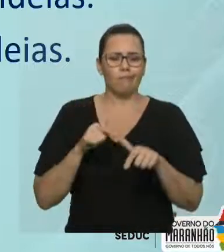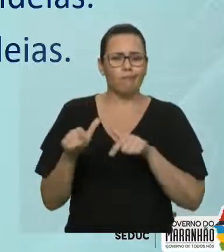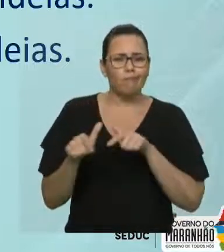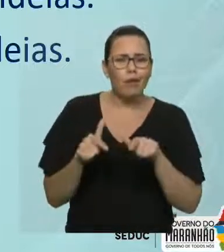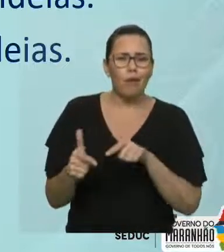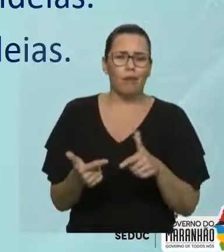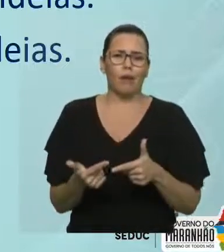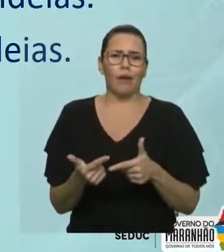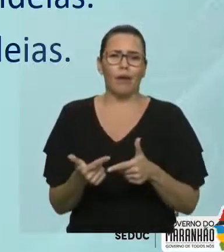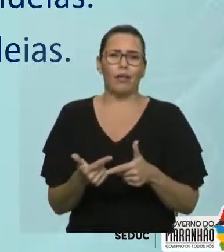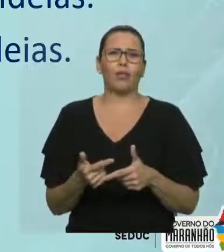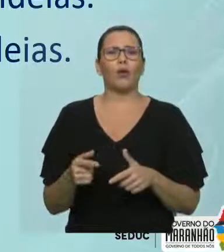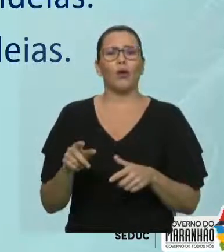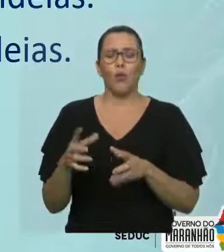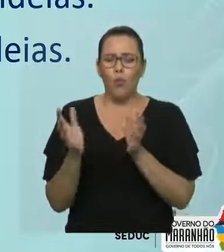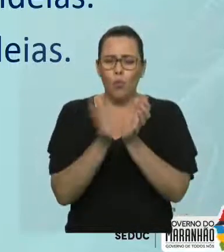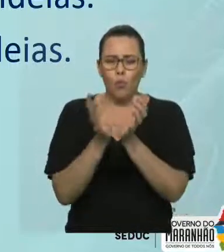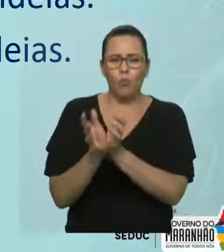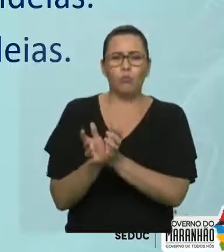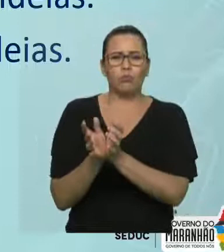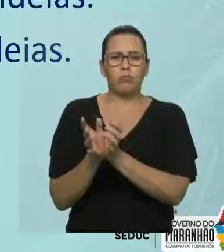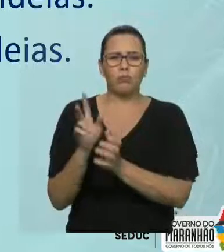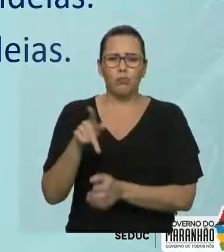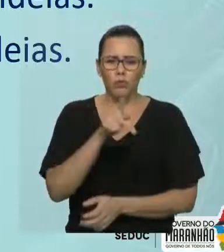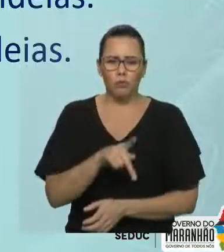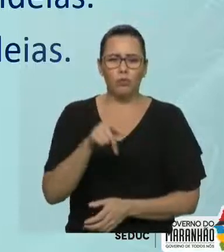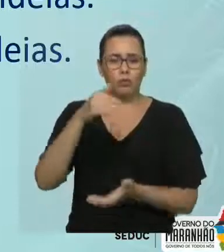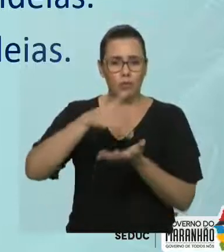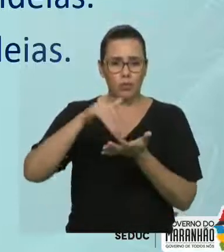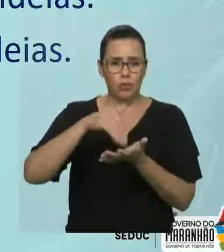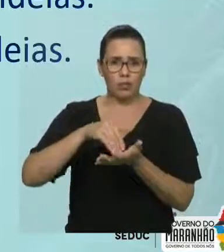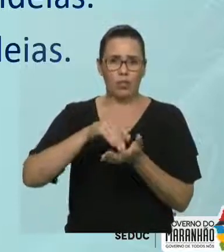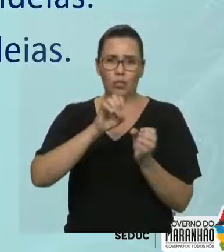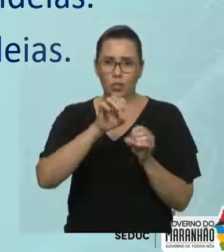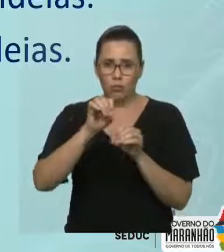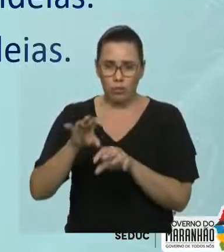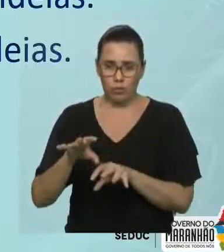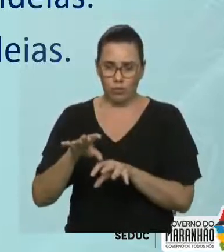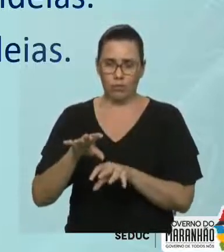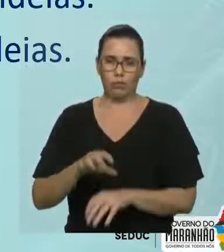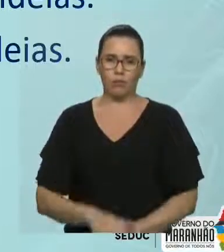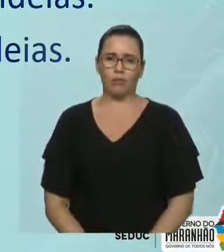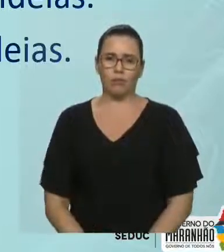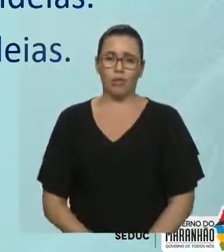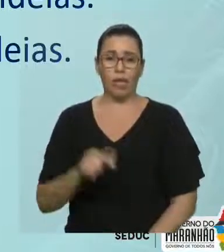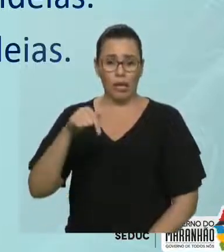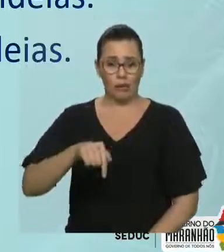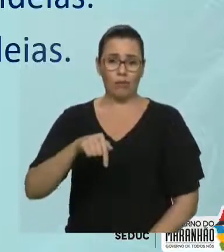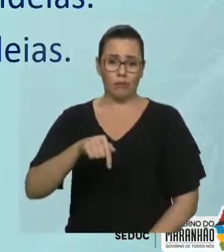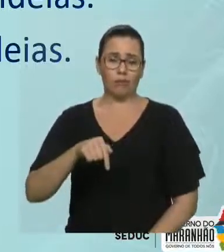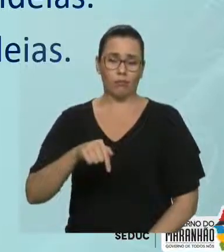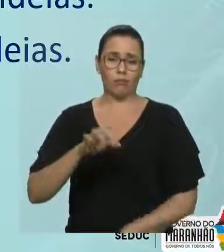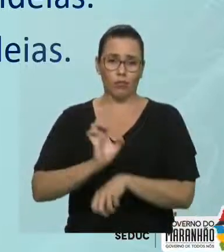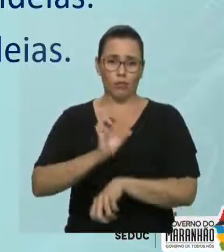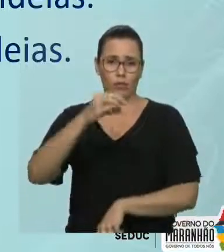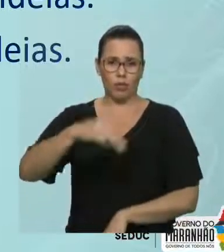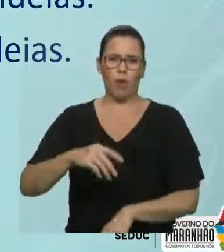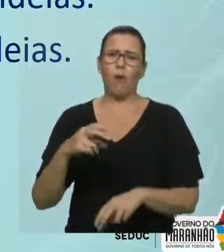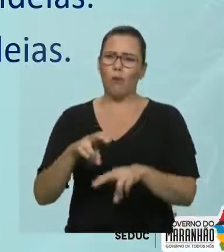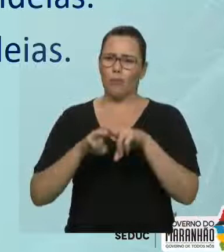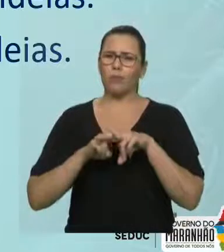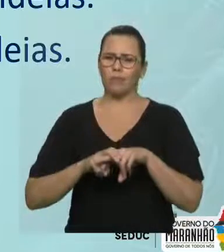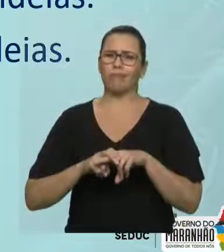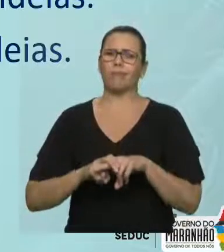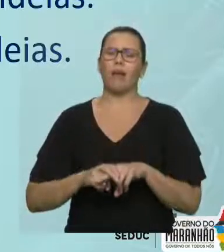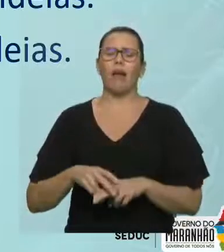da equipe de professores, da Secretaria do Estado da Educação, né gente? Então, não perca tempo. Acompanhe